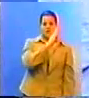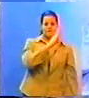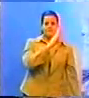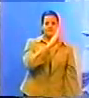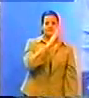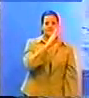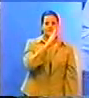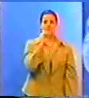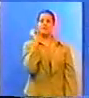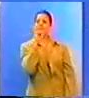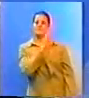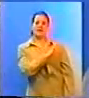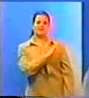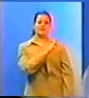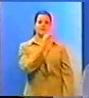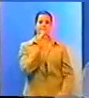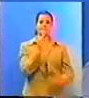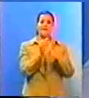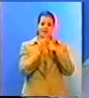das más palavras